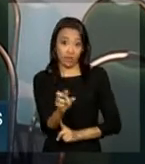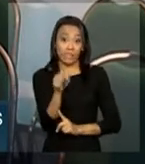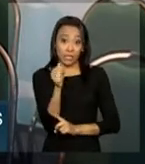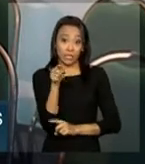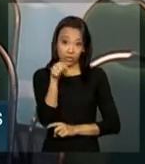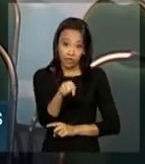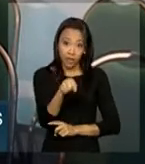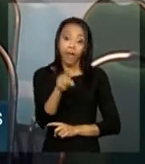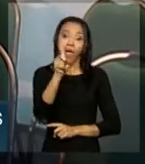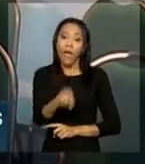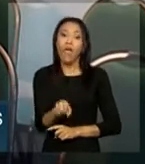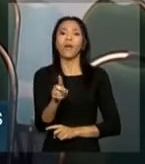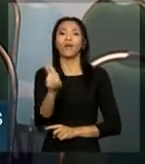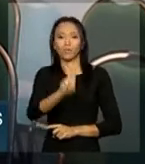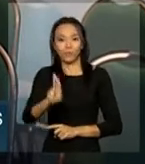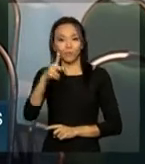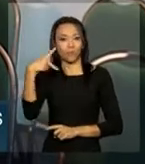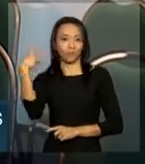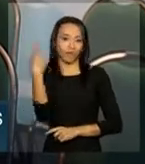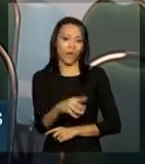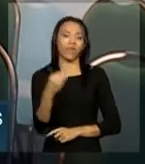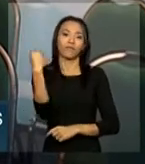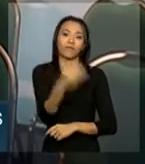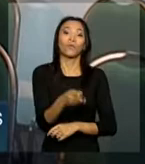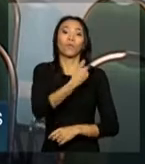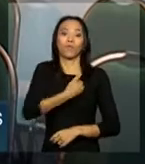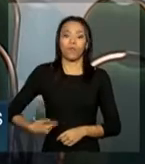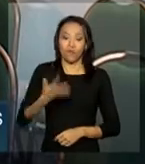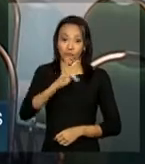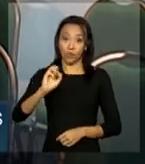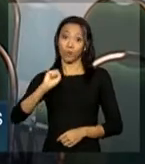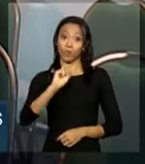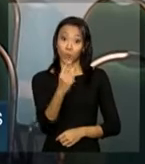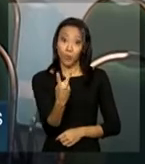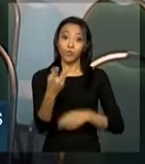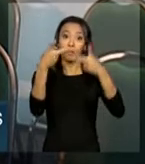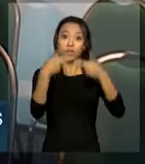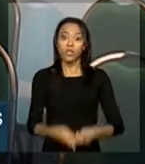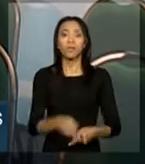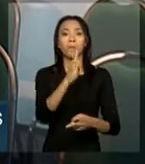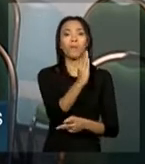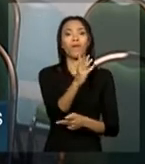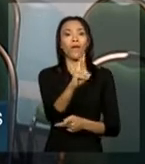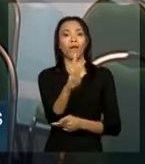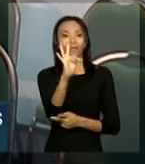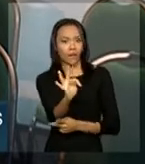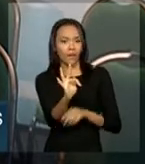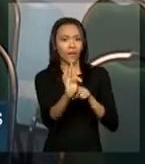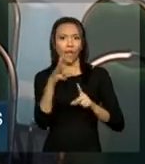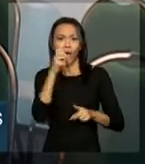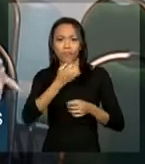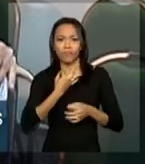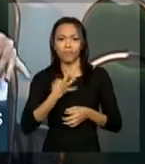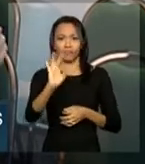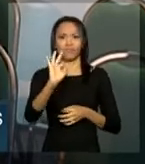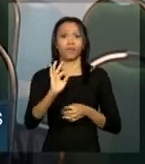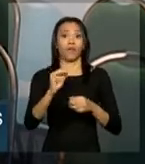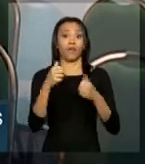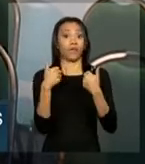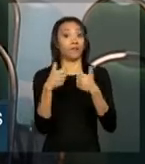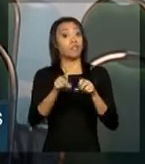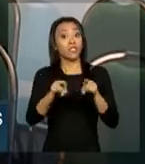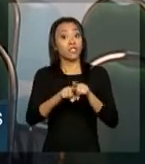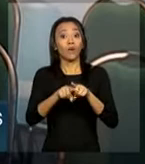são recursos do governo federal. São dois projetos de BRTs, que é o transporte rápido de ônibus por